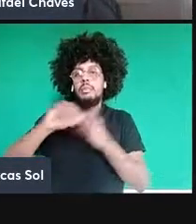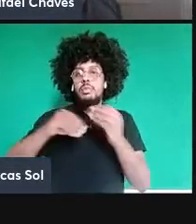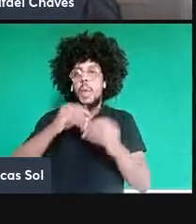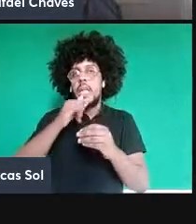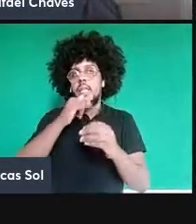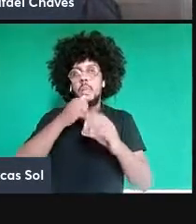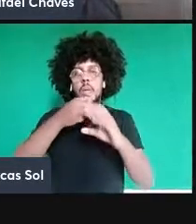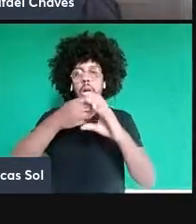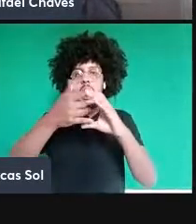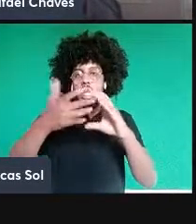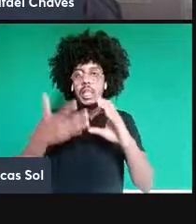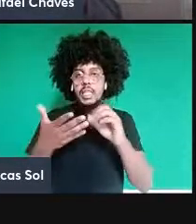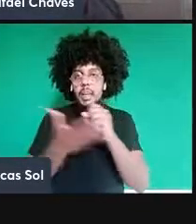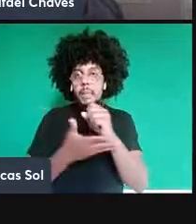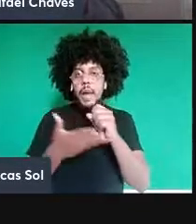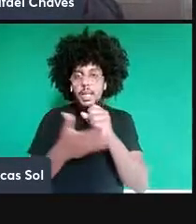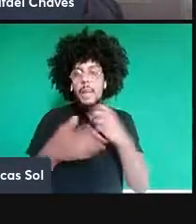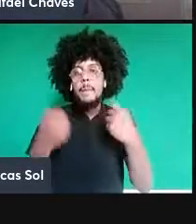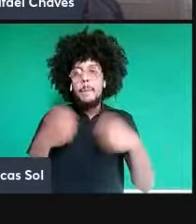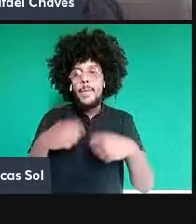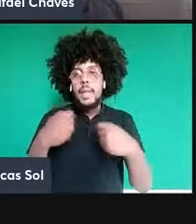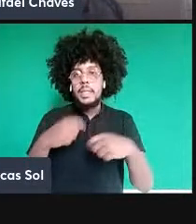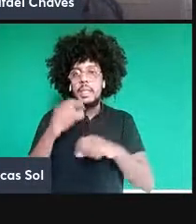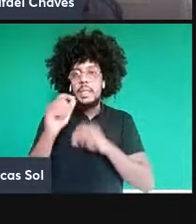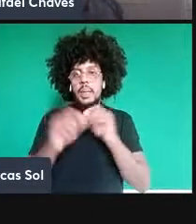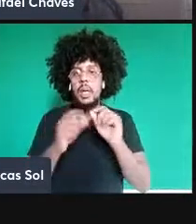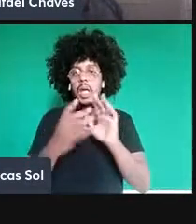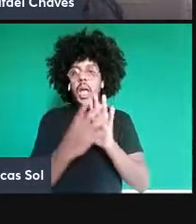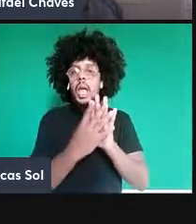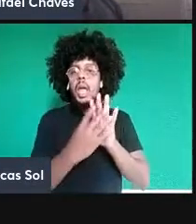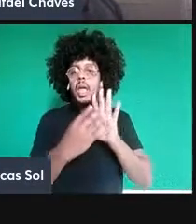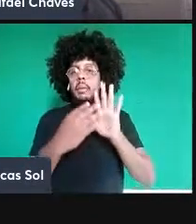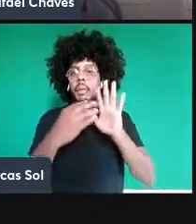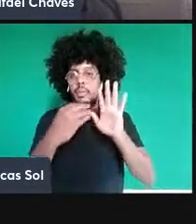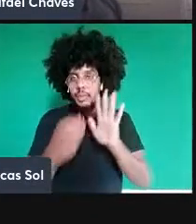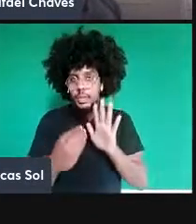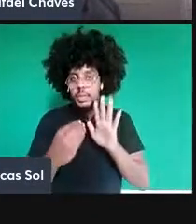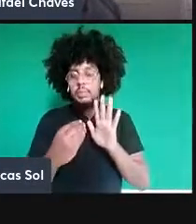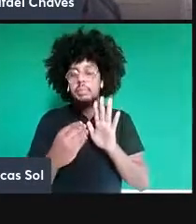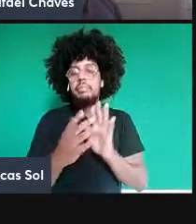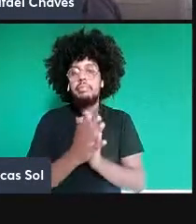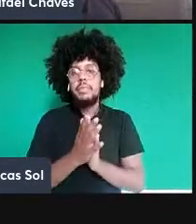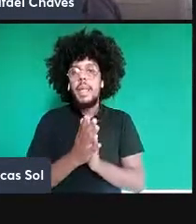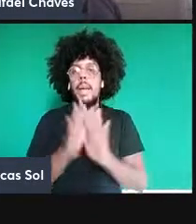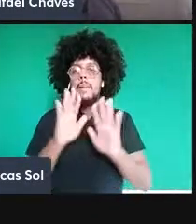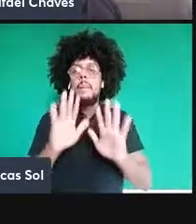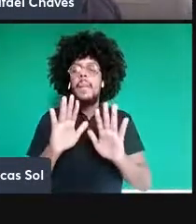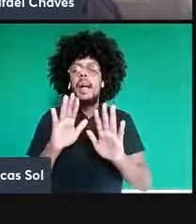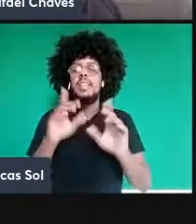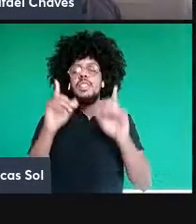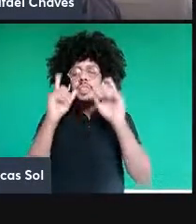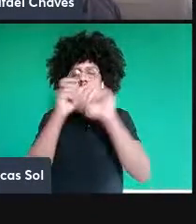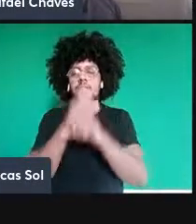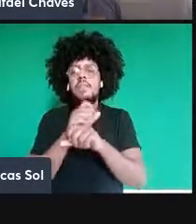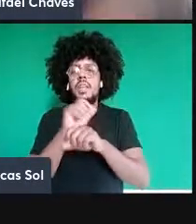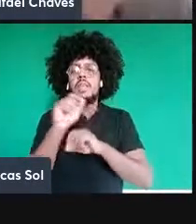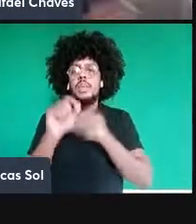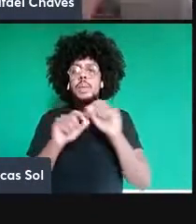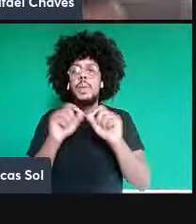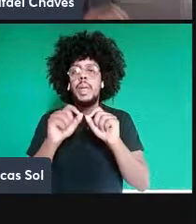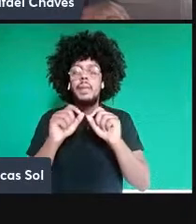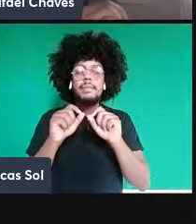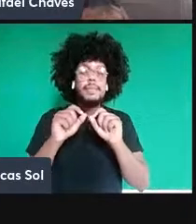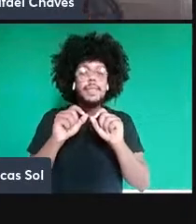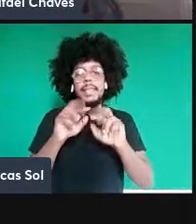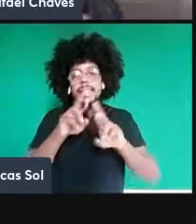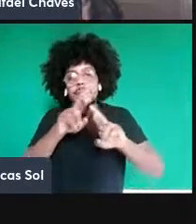elas têm que reproduzir as predições da quântica. Então, é muito difícil discernir entre as diferentes interpretações. Mas,